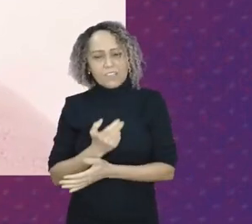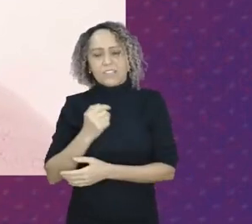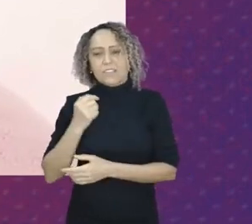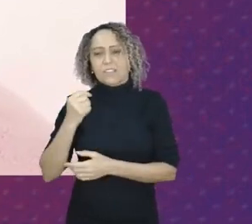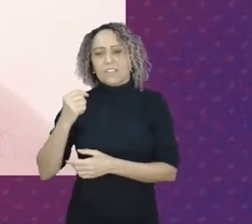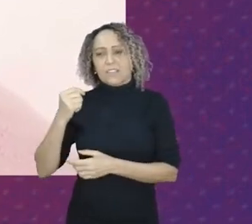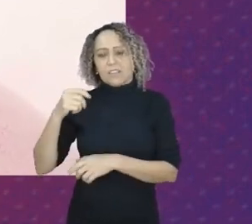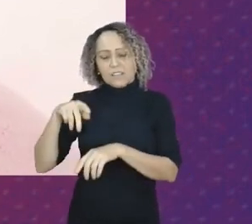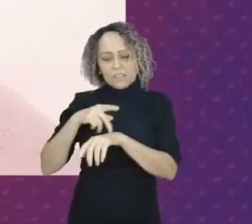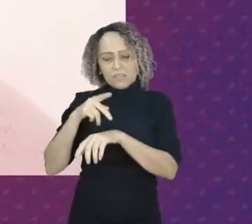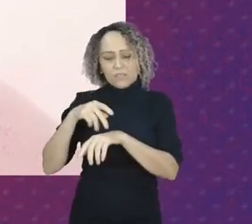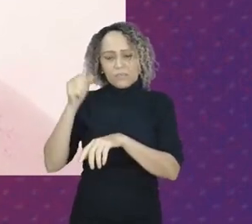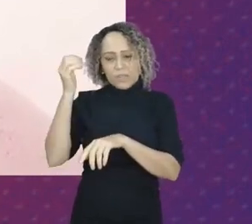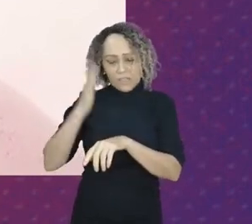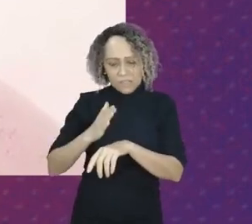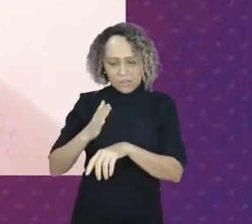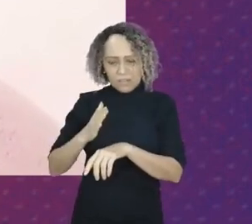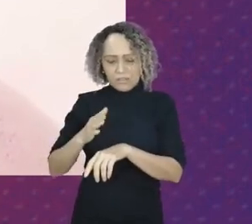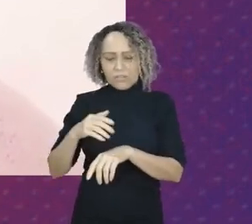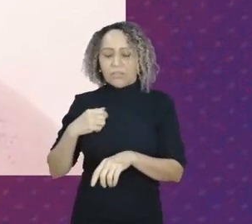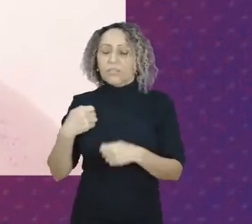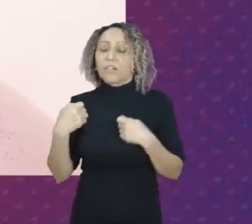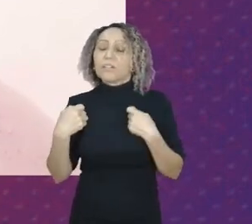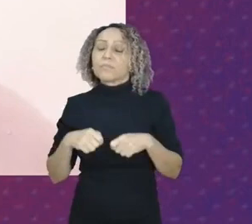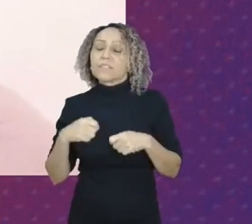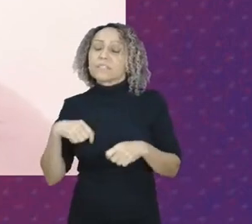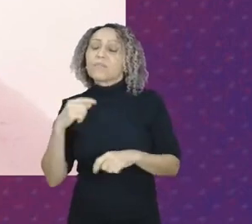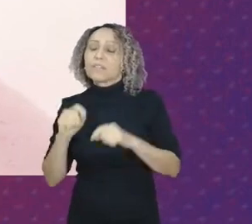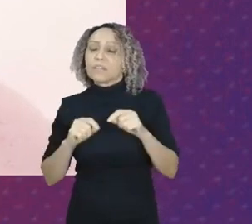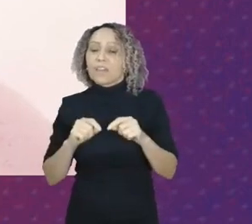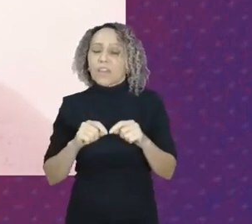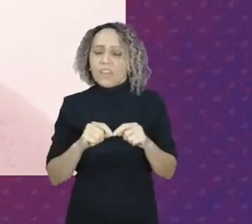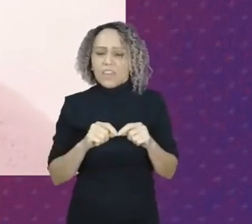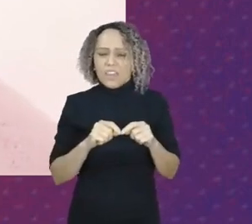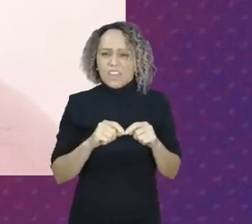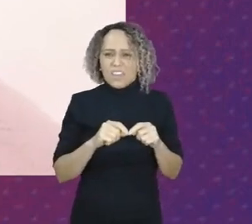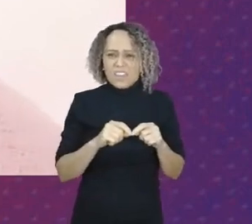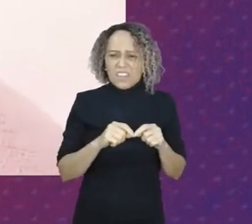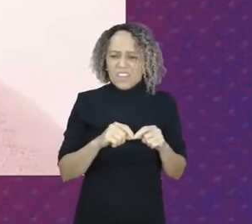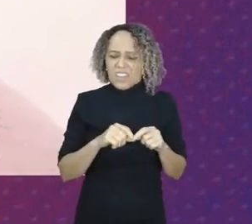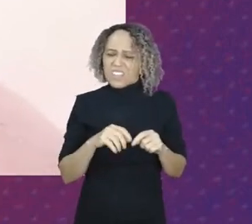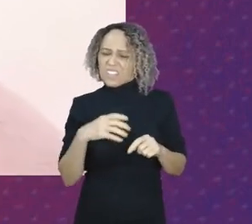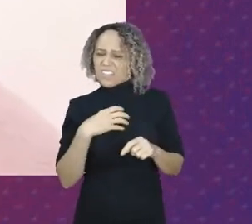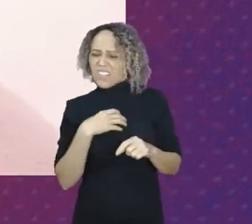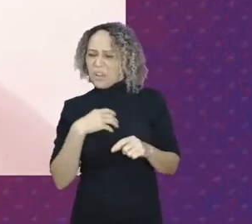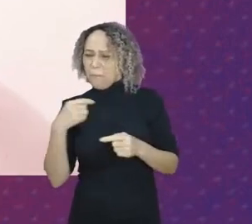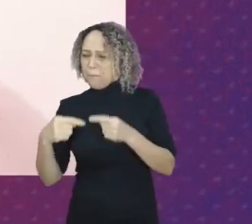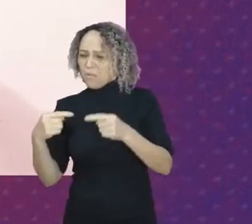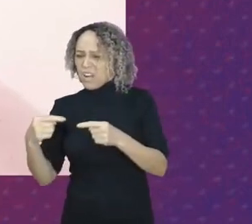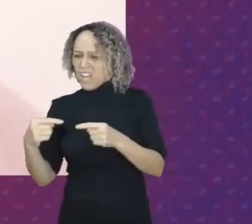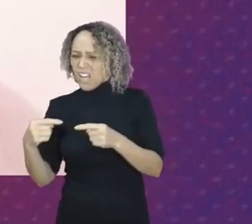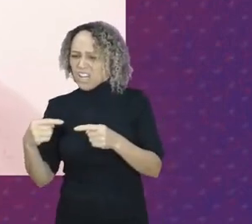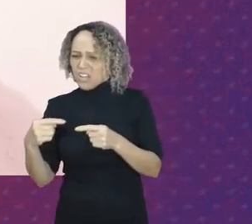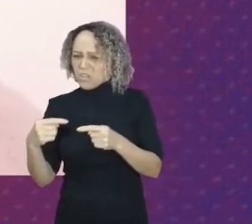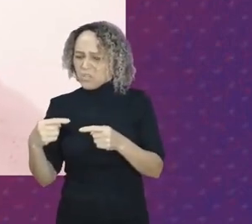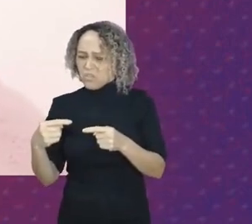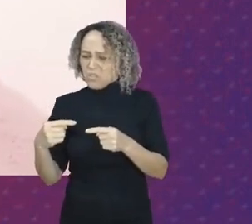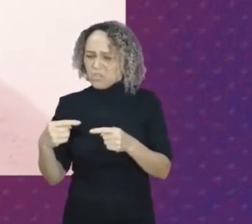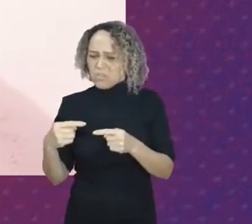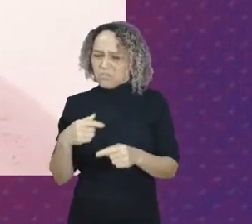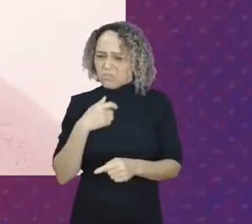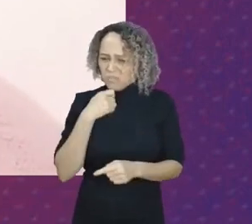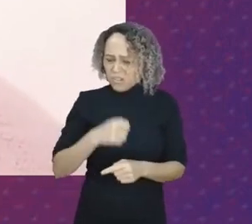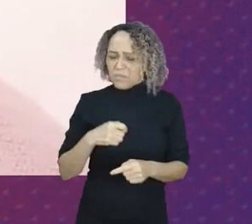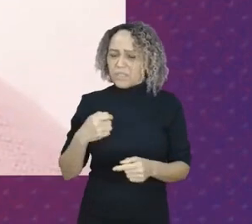conservadora nós precisamos levar para o parlamento a diversidade nós precisamos